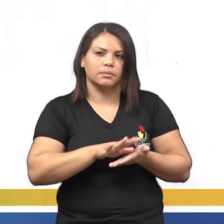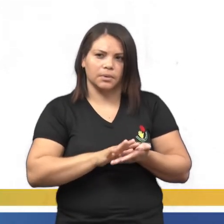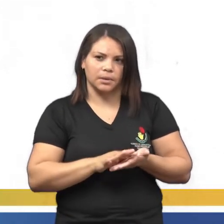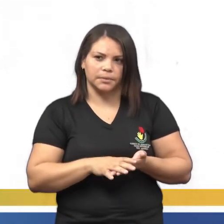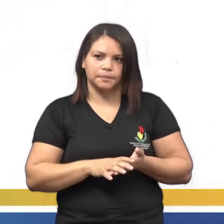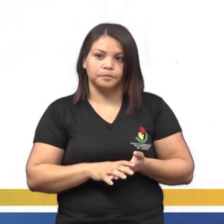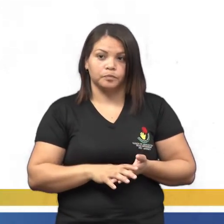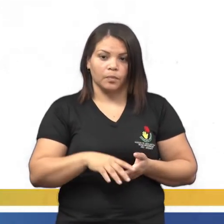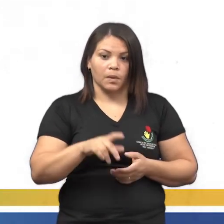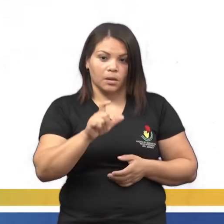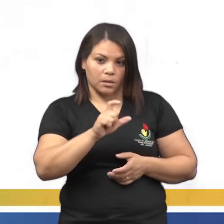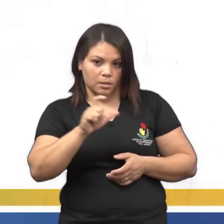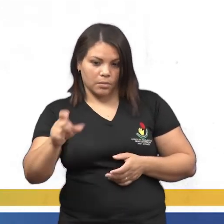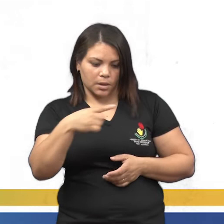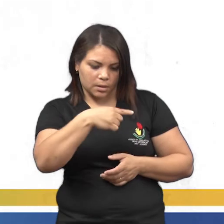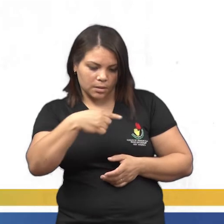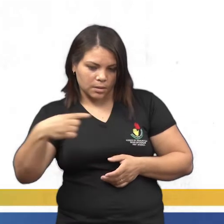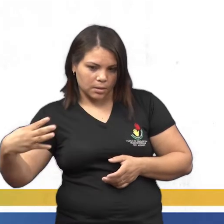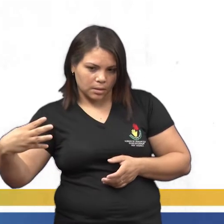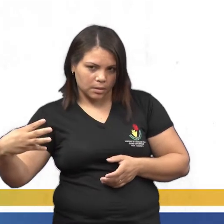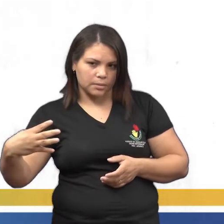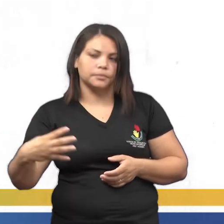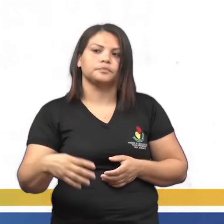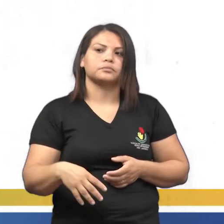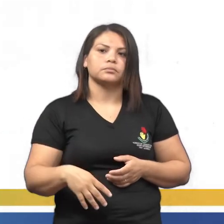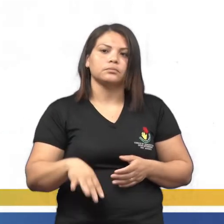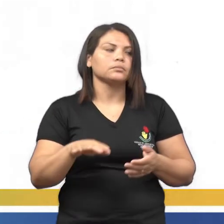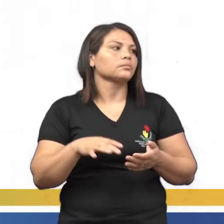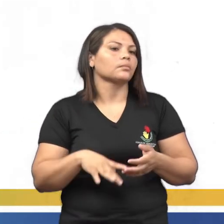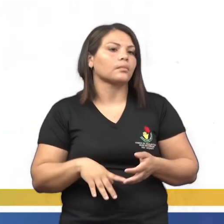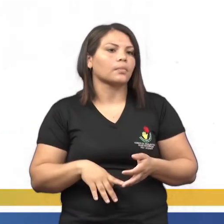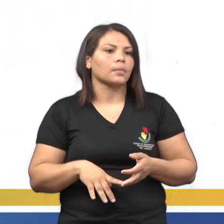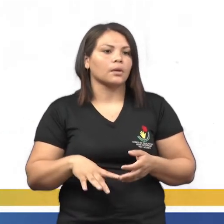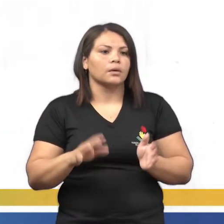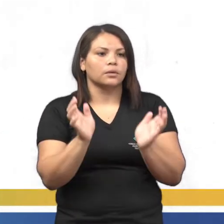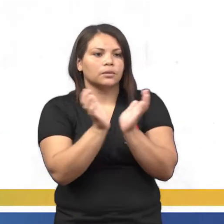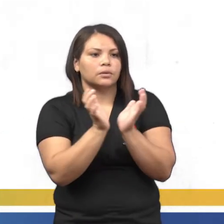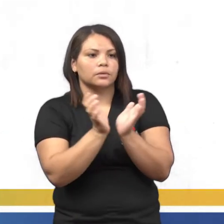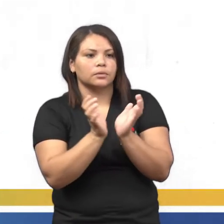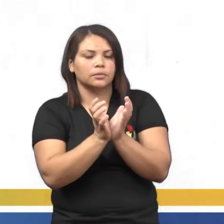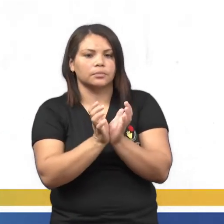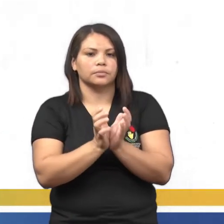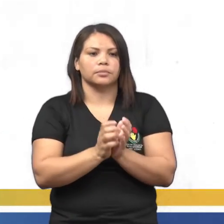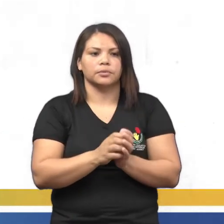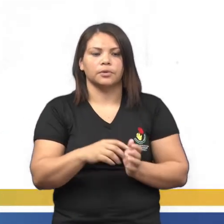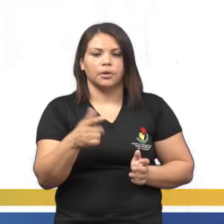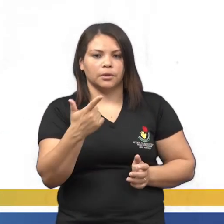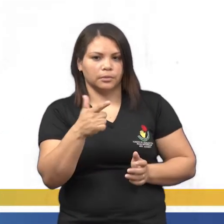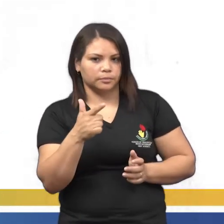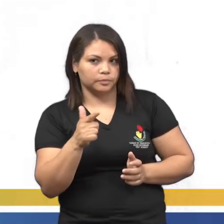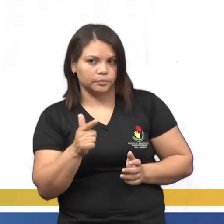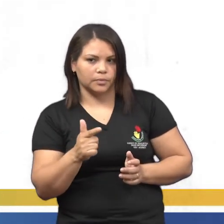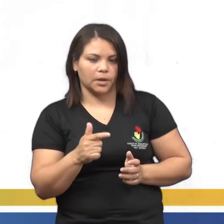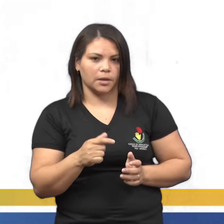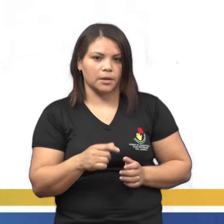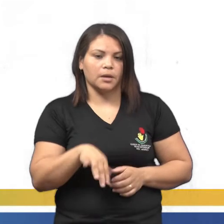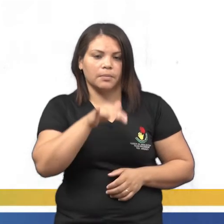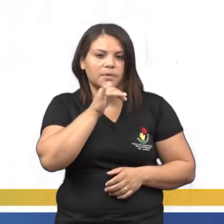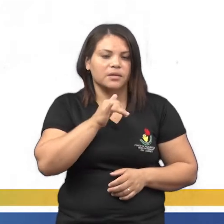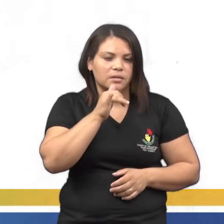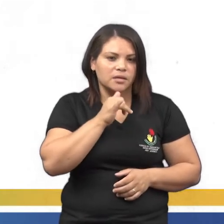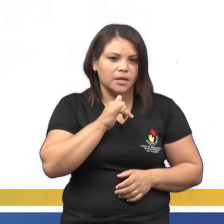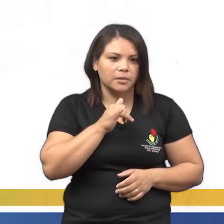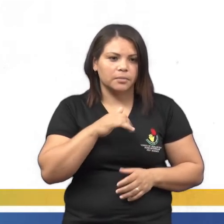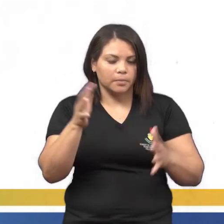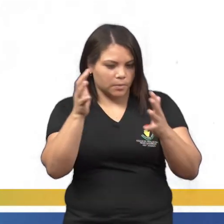Na quarta linha, né? Banda, olha aí, ó, no caso, né? Banda não segue, mas é um exemplo pra gente não se confundir. Quando